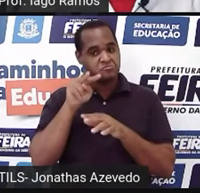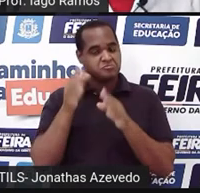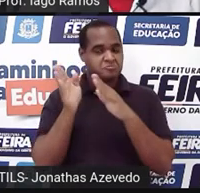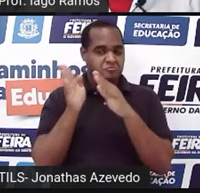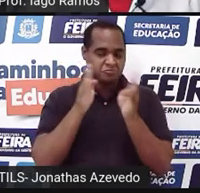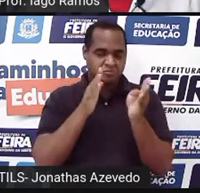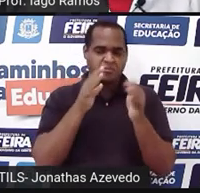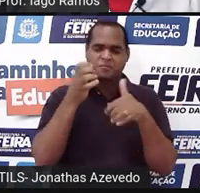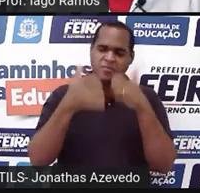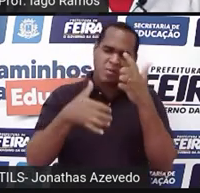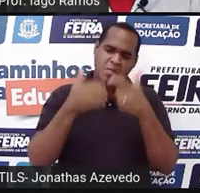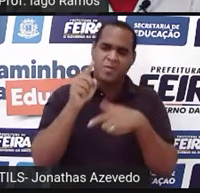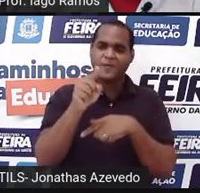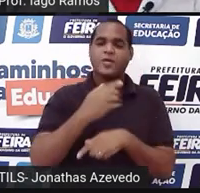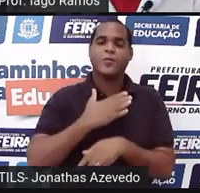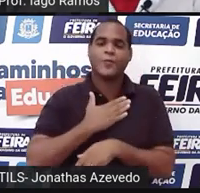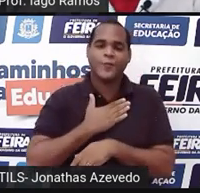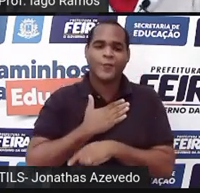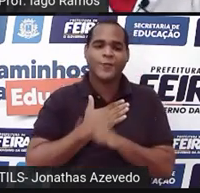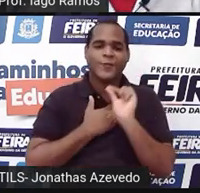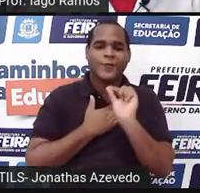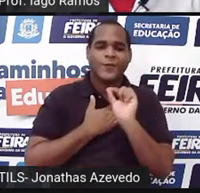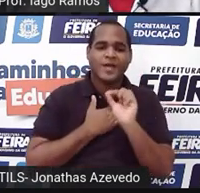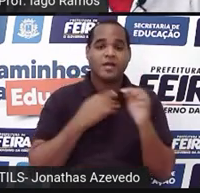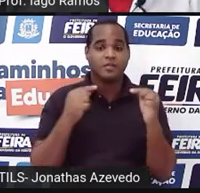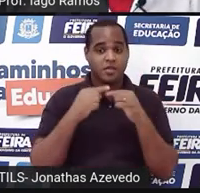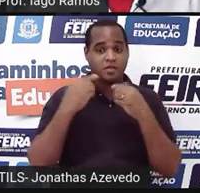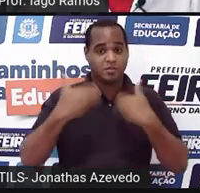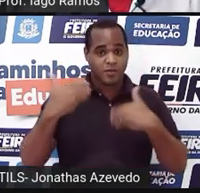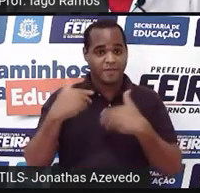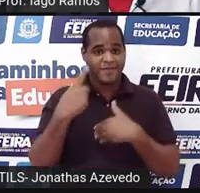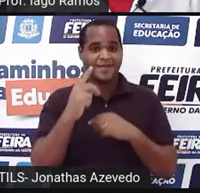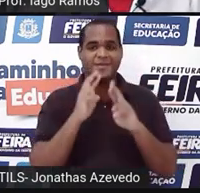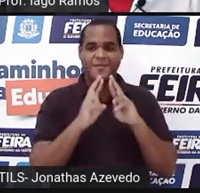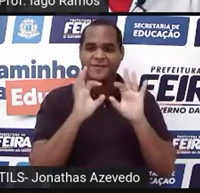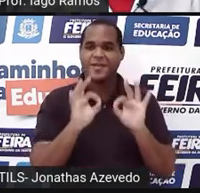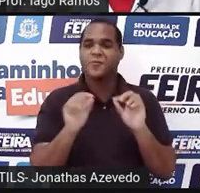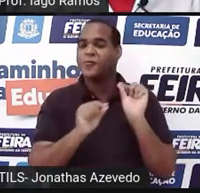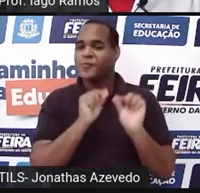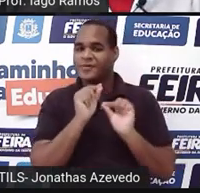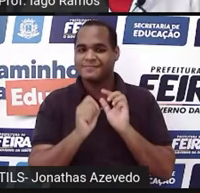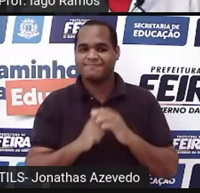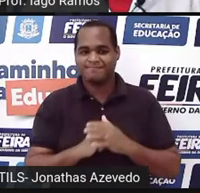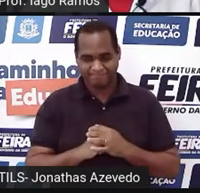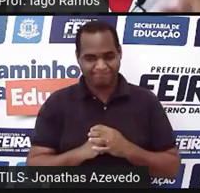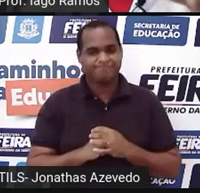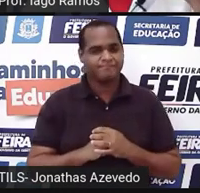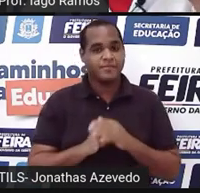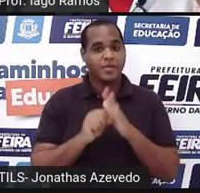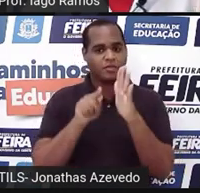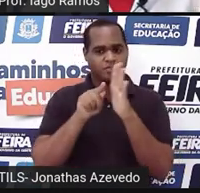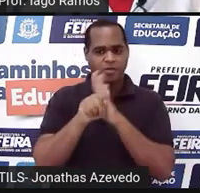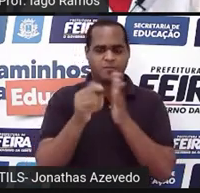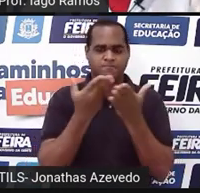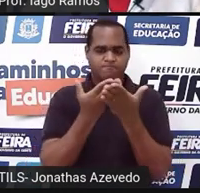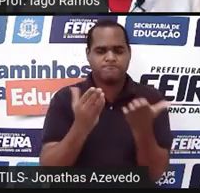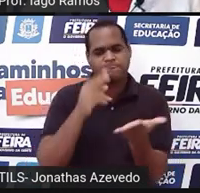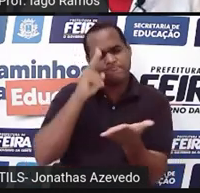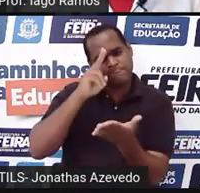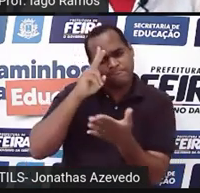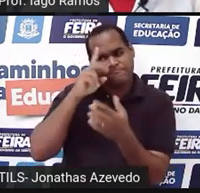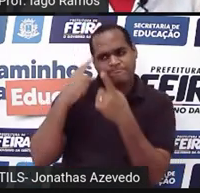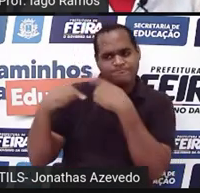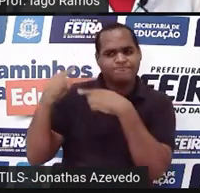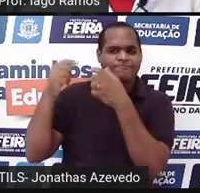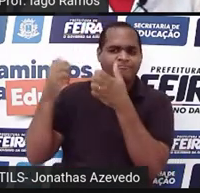o que é que você gostaria que tivesse nessa prova para você responder, né? Quando eu faço essa pergunta, você tem que lembrar de coisas